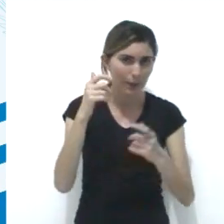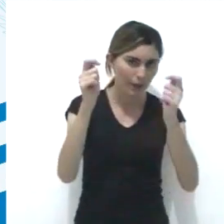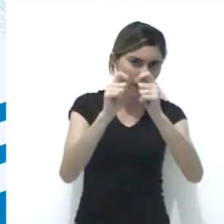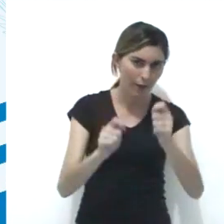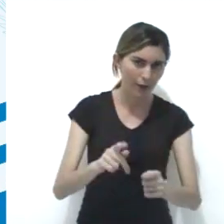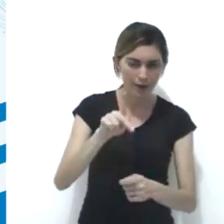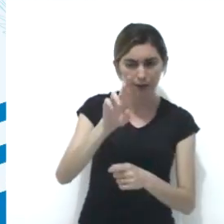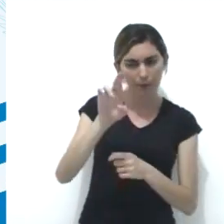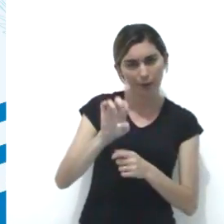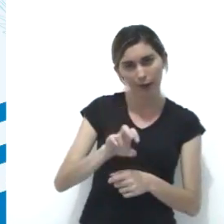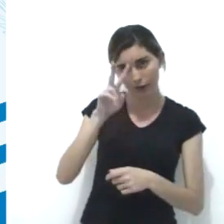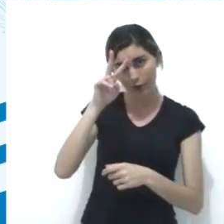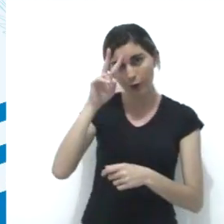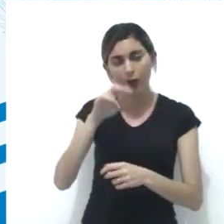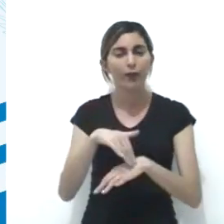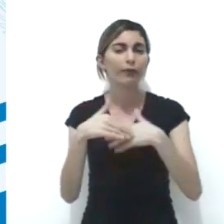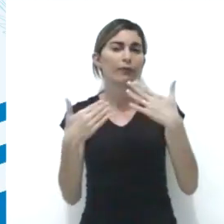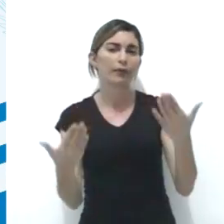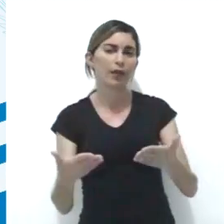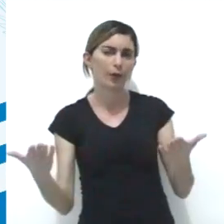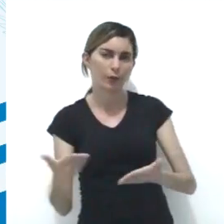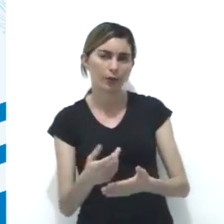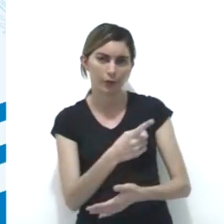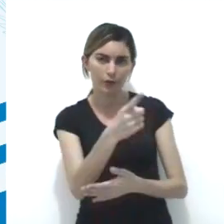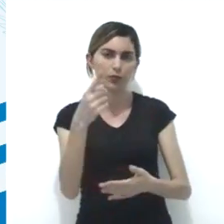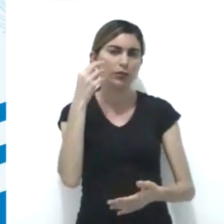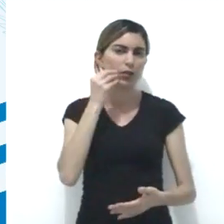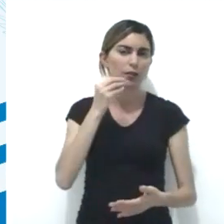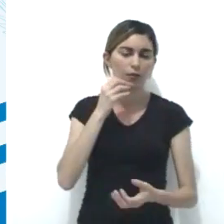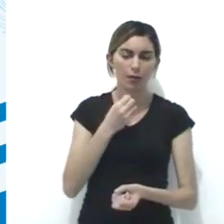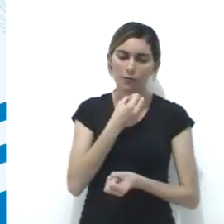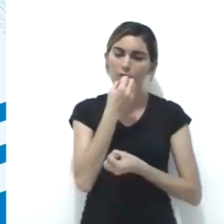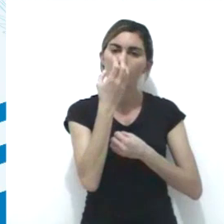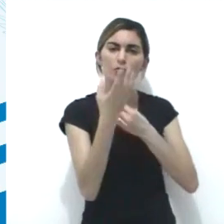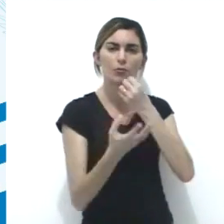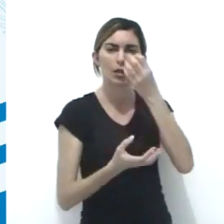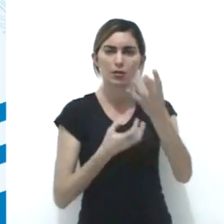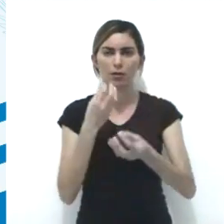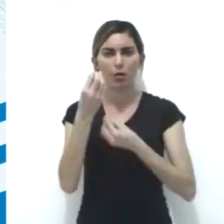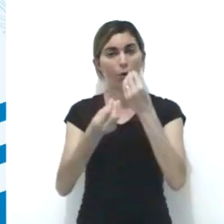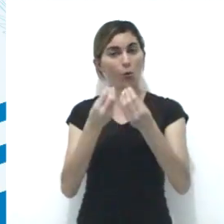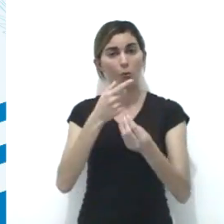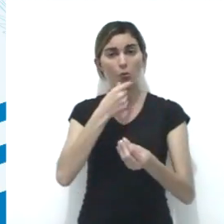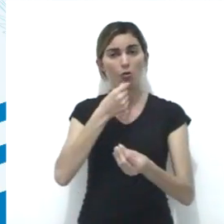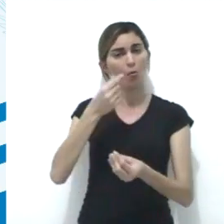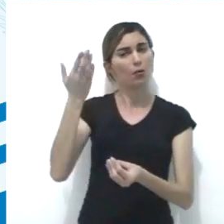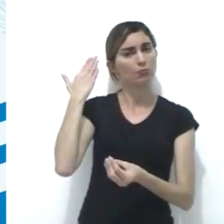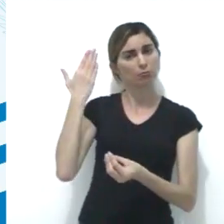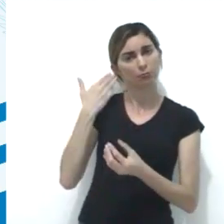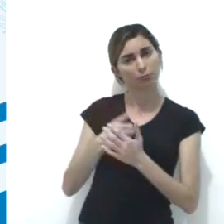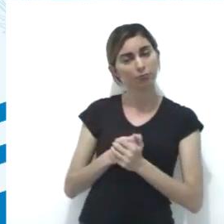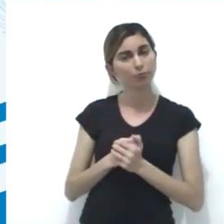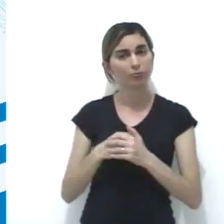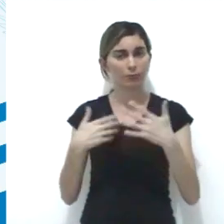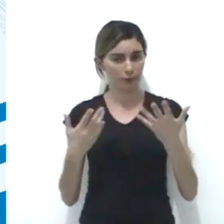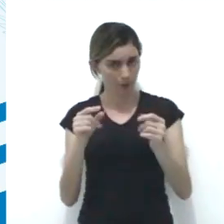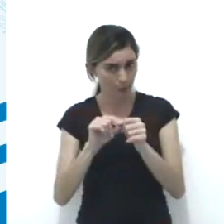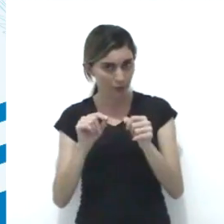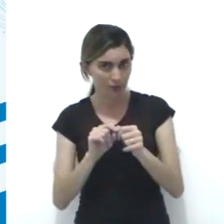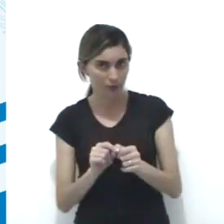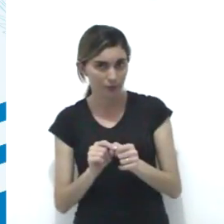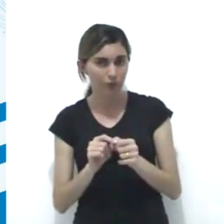mais sobre a arte na pré-história? Que tal agora você tentar se expressar como os homens primitivos?